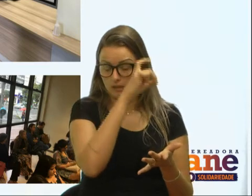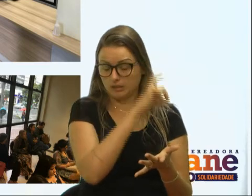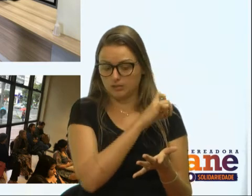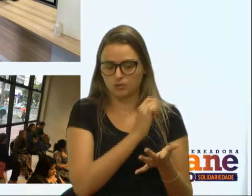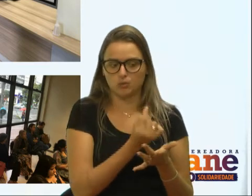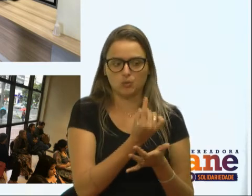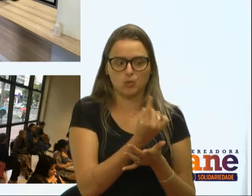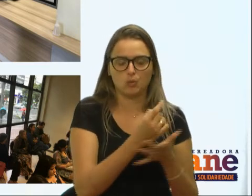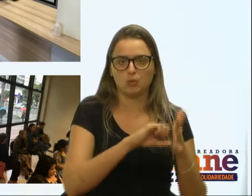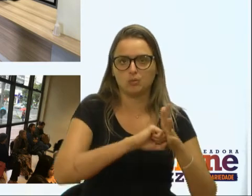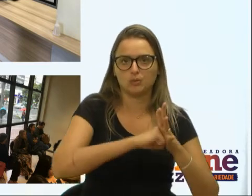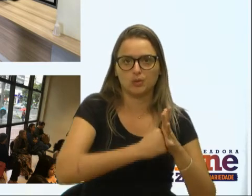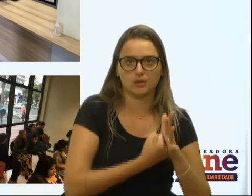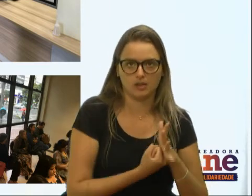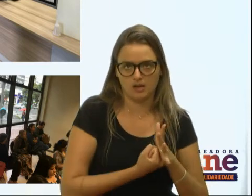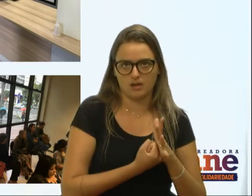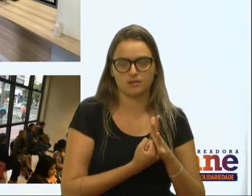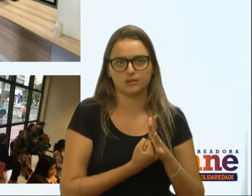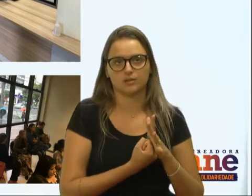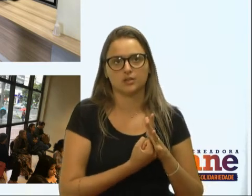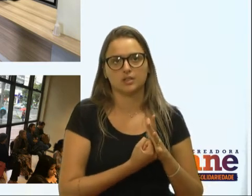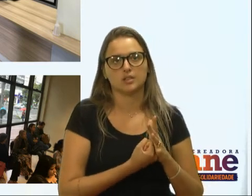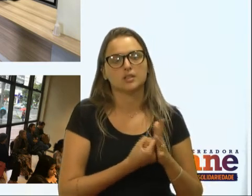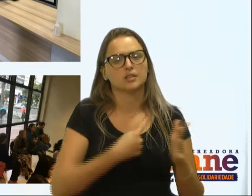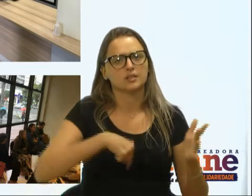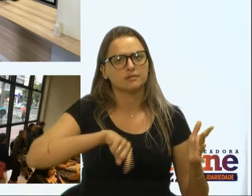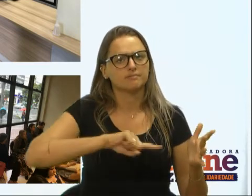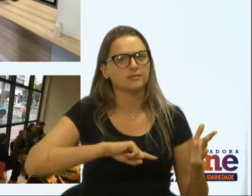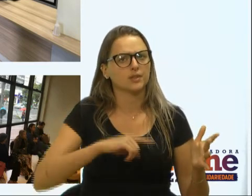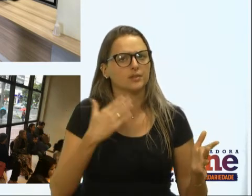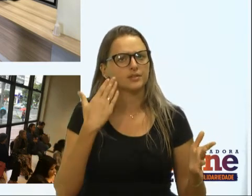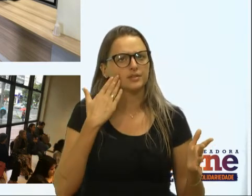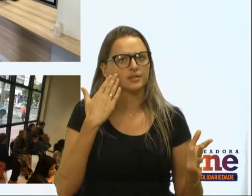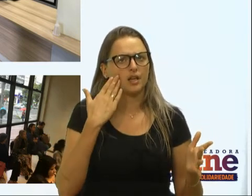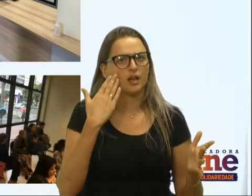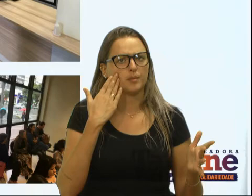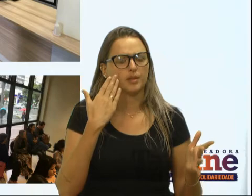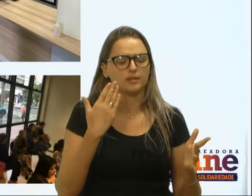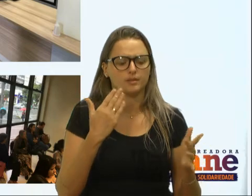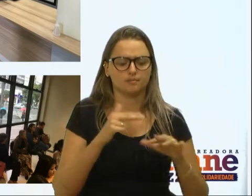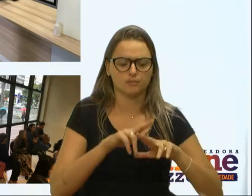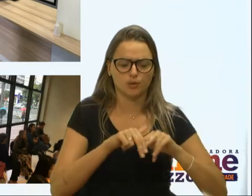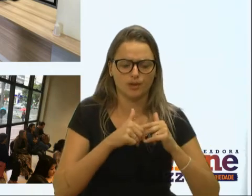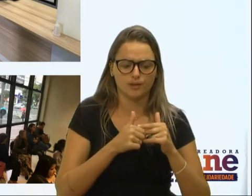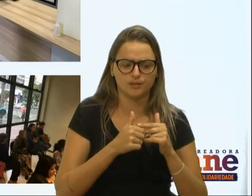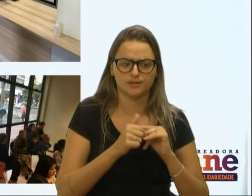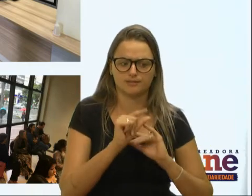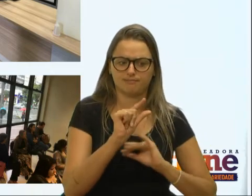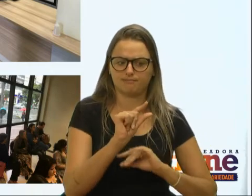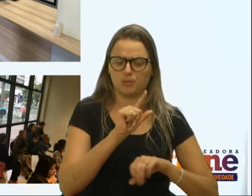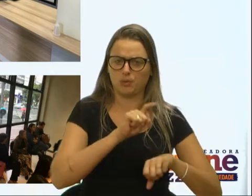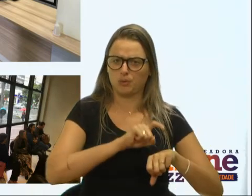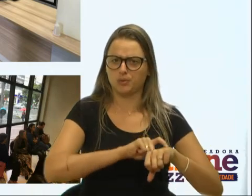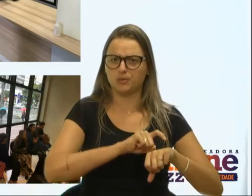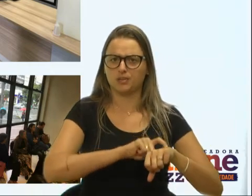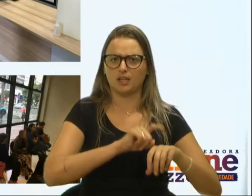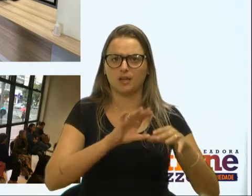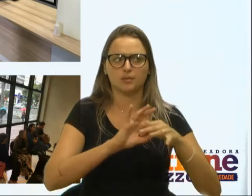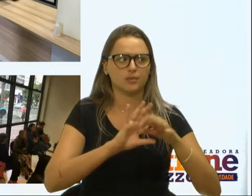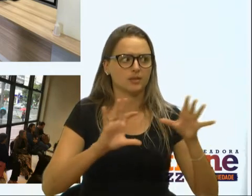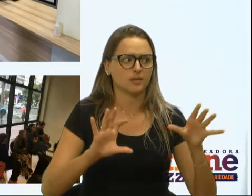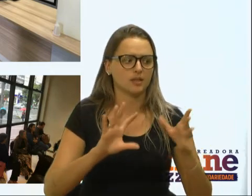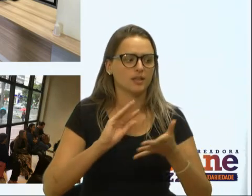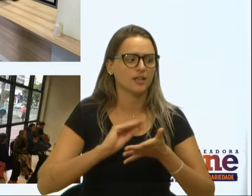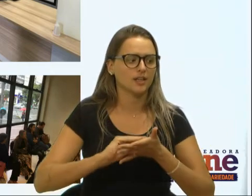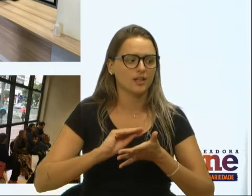deles estava interditado, então, a gente sabe que, por ser uma questão que foi recém-entregue, deixou a desejar